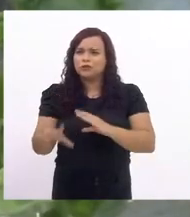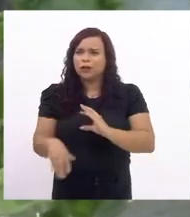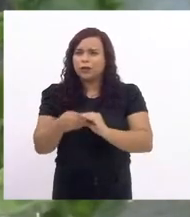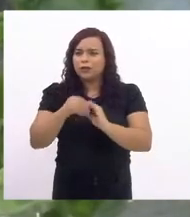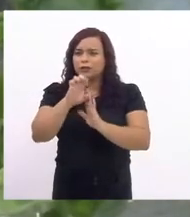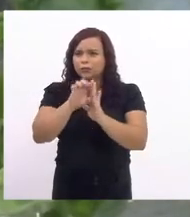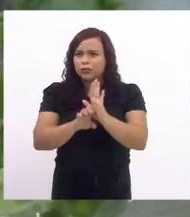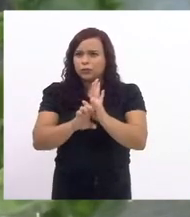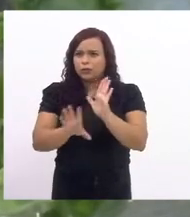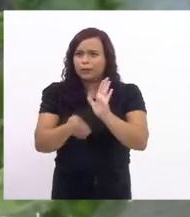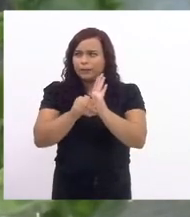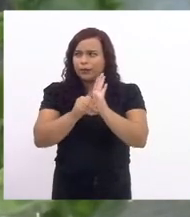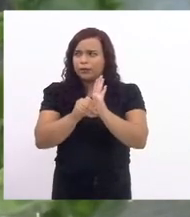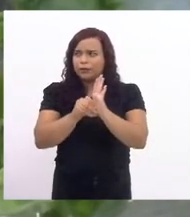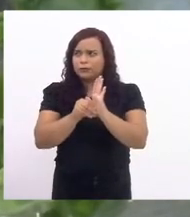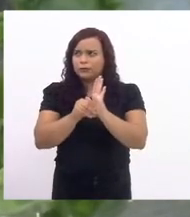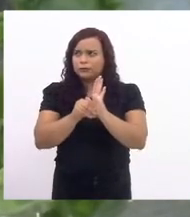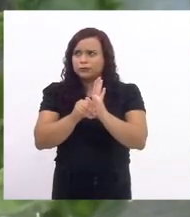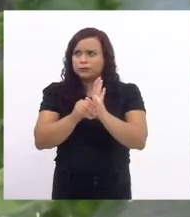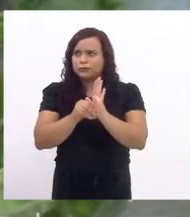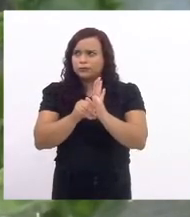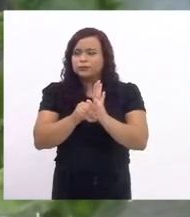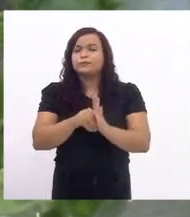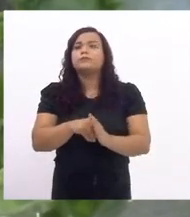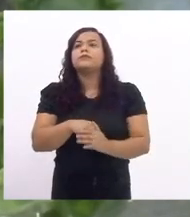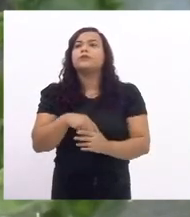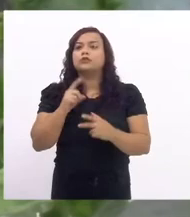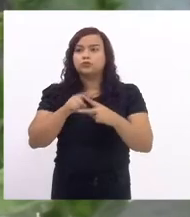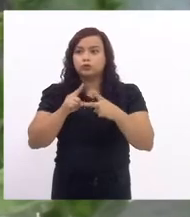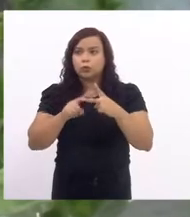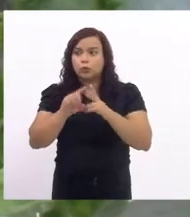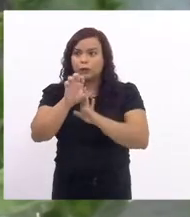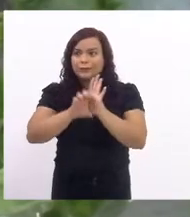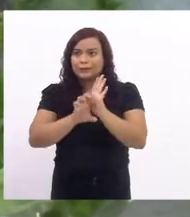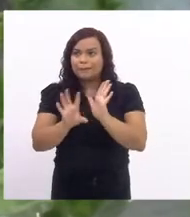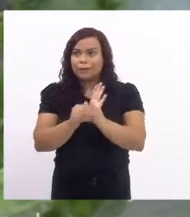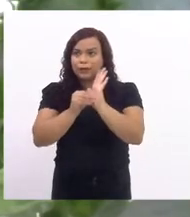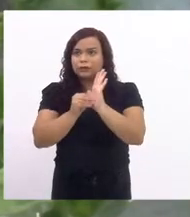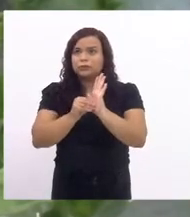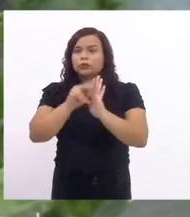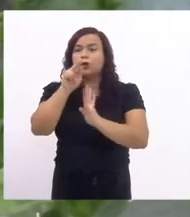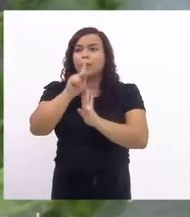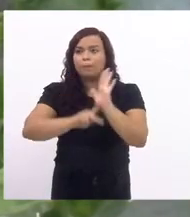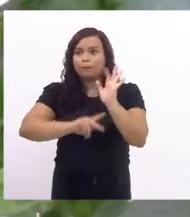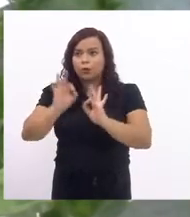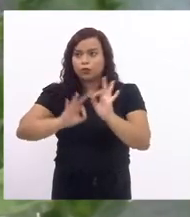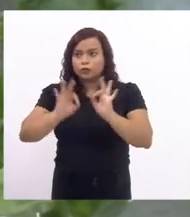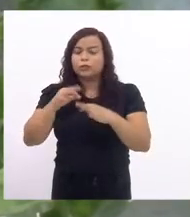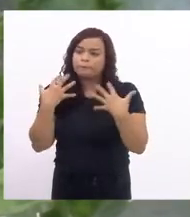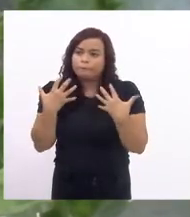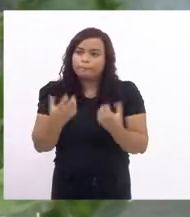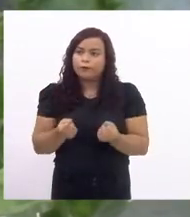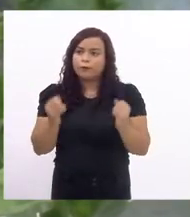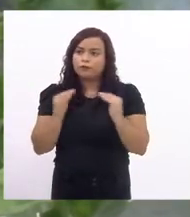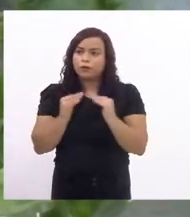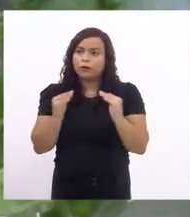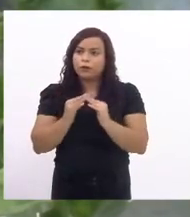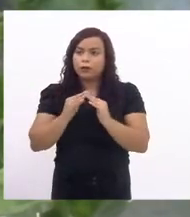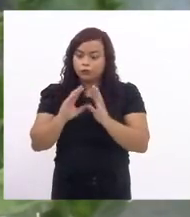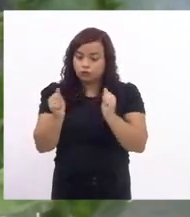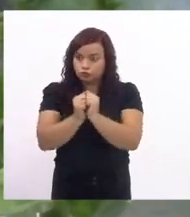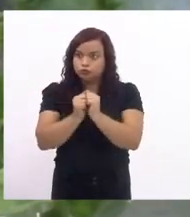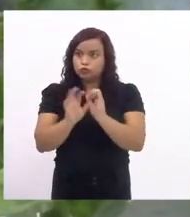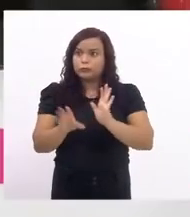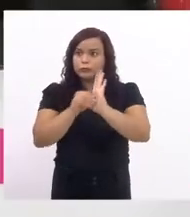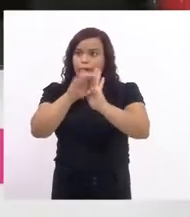uma emenda aditiva duas emendas aditivas então o projeto é favorável com as emendas aditivas